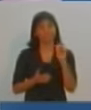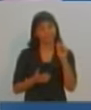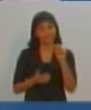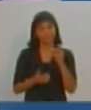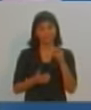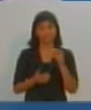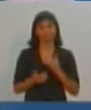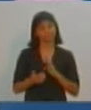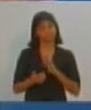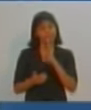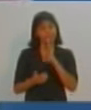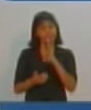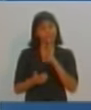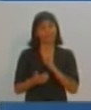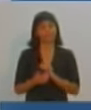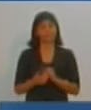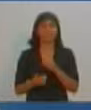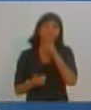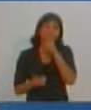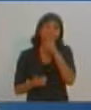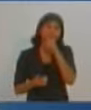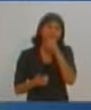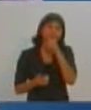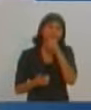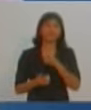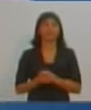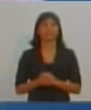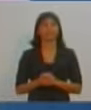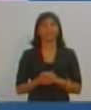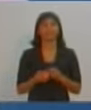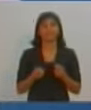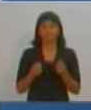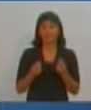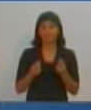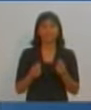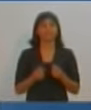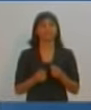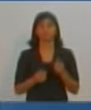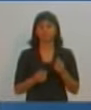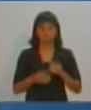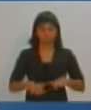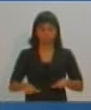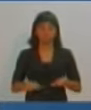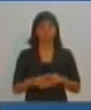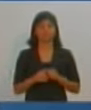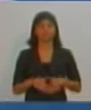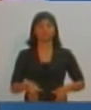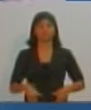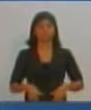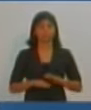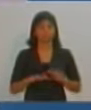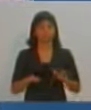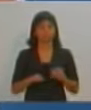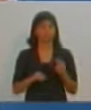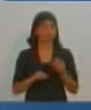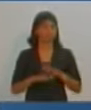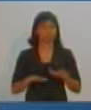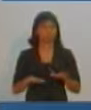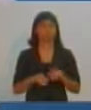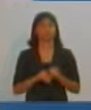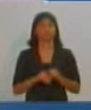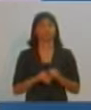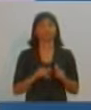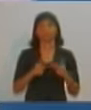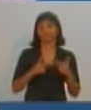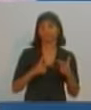conhece a história do meu avô, começou com uma jardineira dando carona, começou sem um real no bolso, sabe que a gente não tem empresa patrocinando para